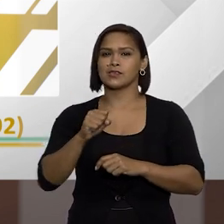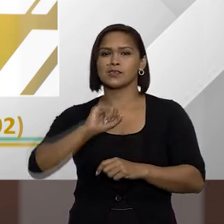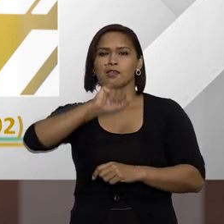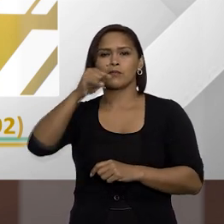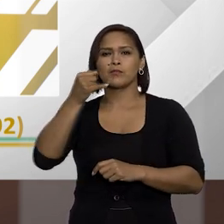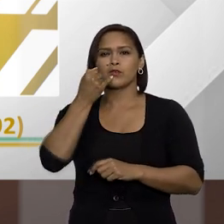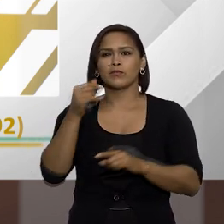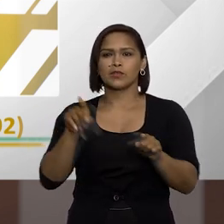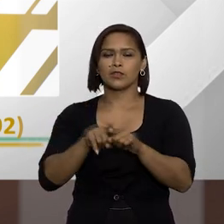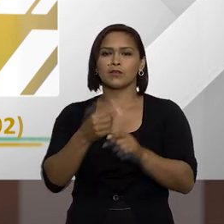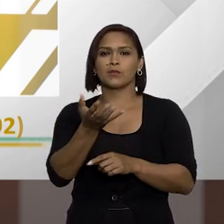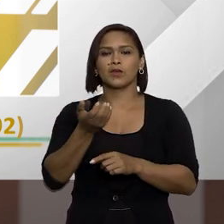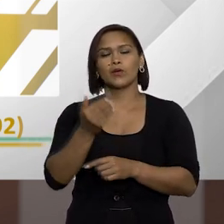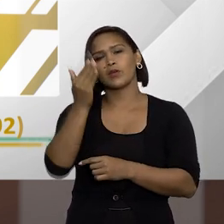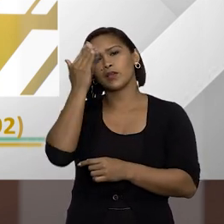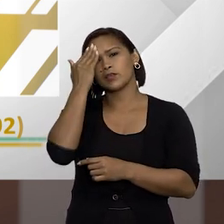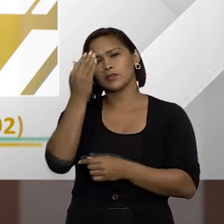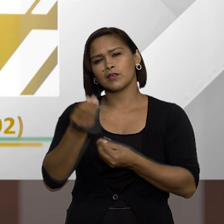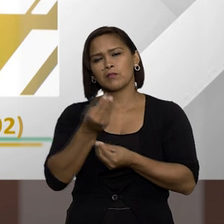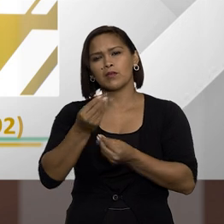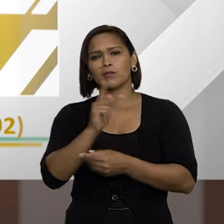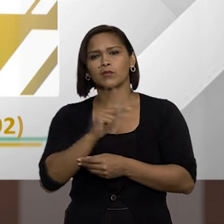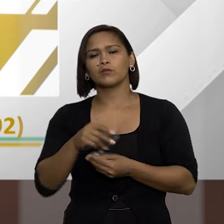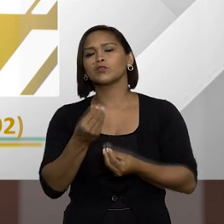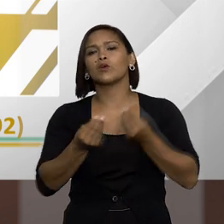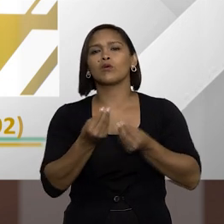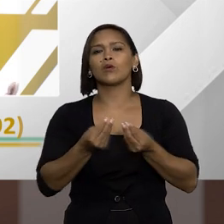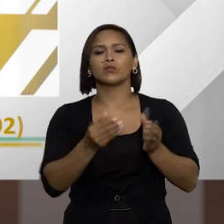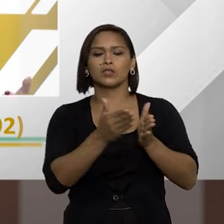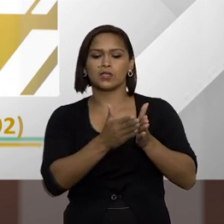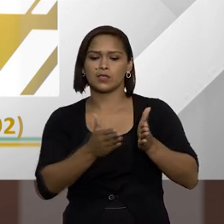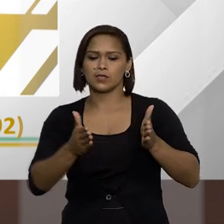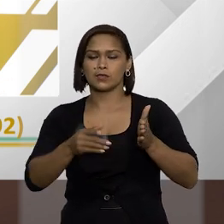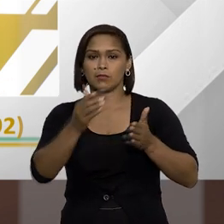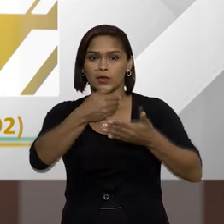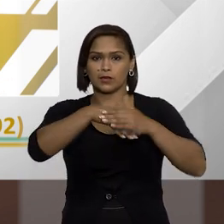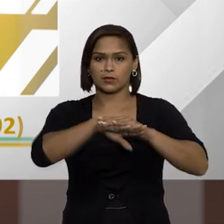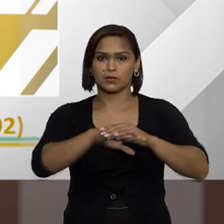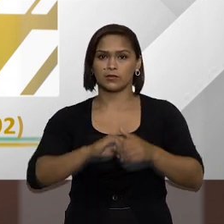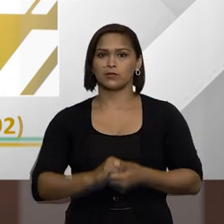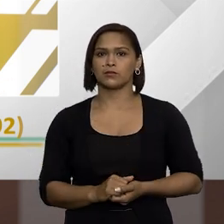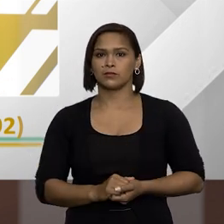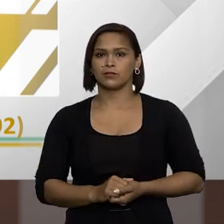aproveitando eu quero saber também professor talhos qual seria esse prazo prescricional